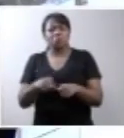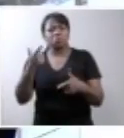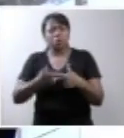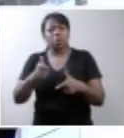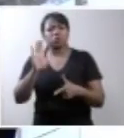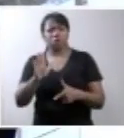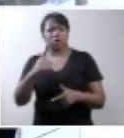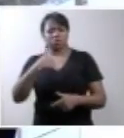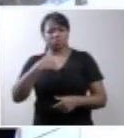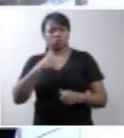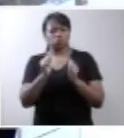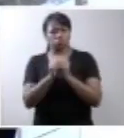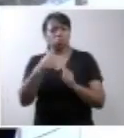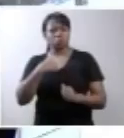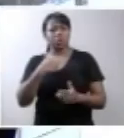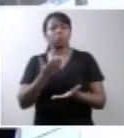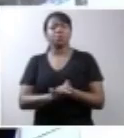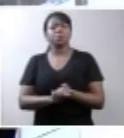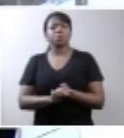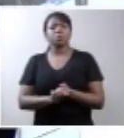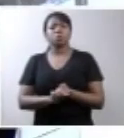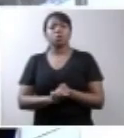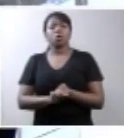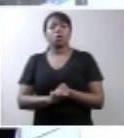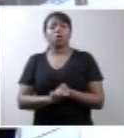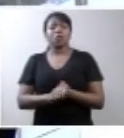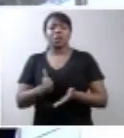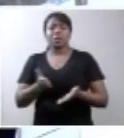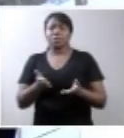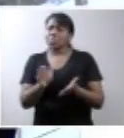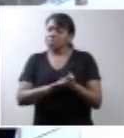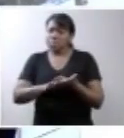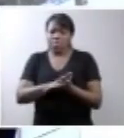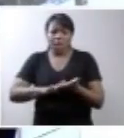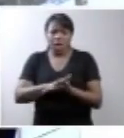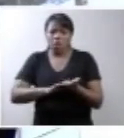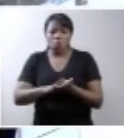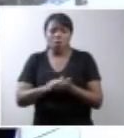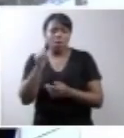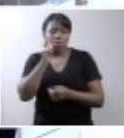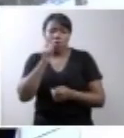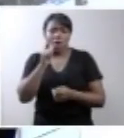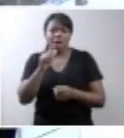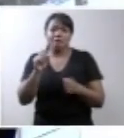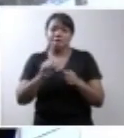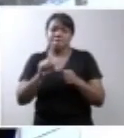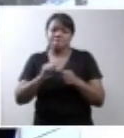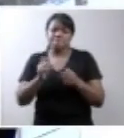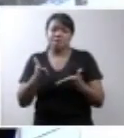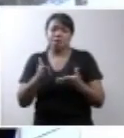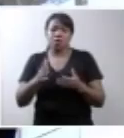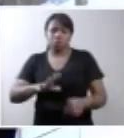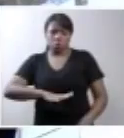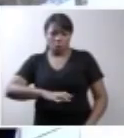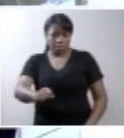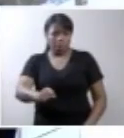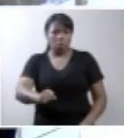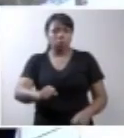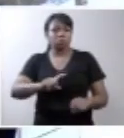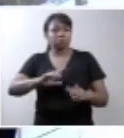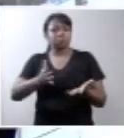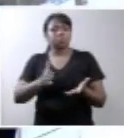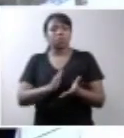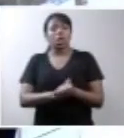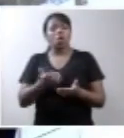minhas mãos, graças a Deus, nenhuma fez o aborto. E eu quero fazer aqui